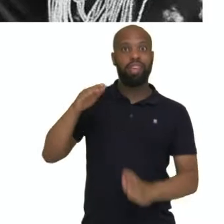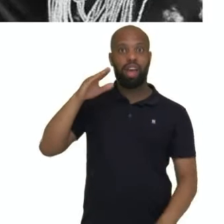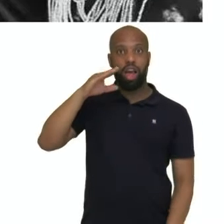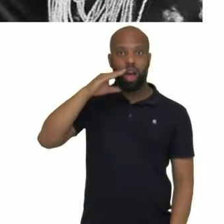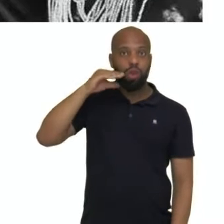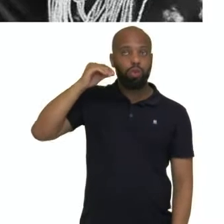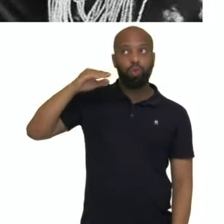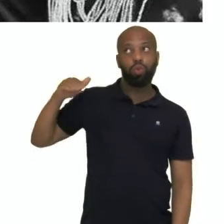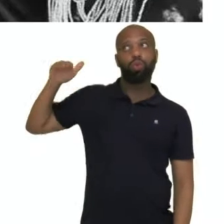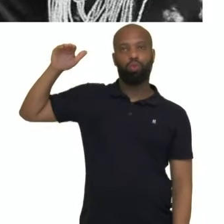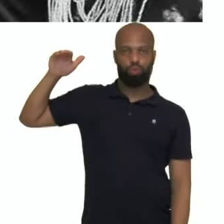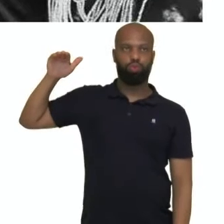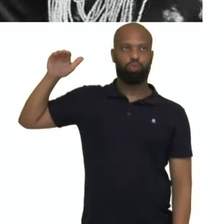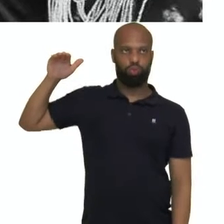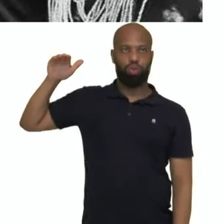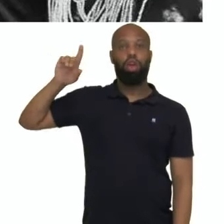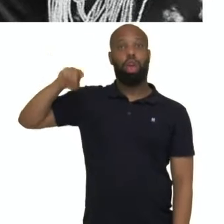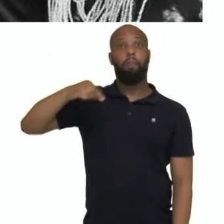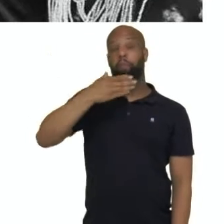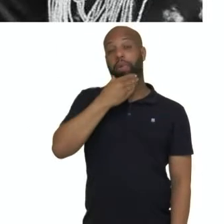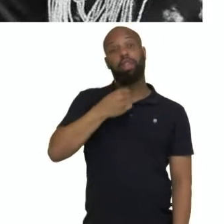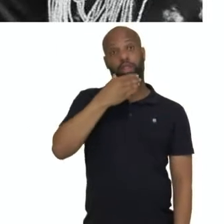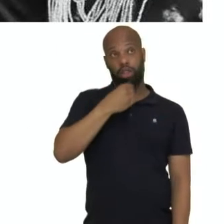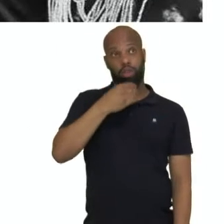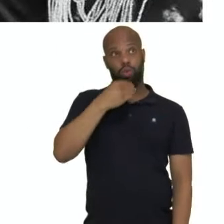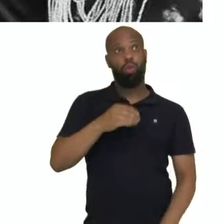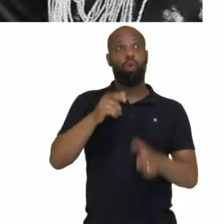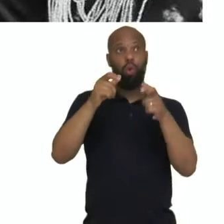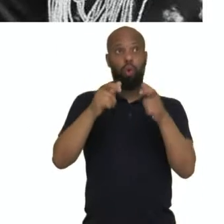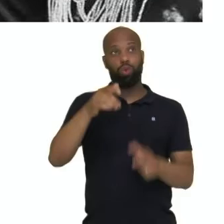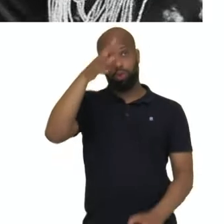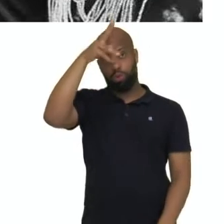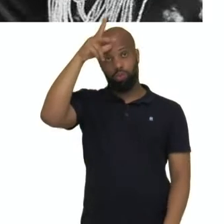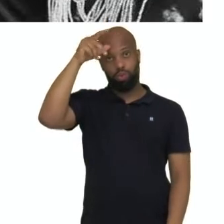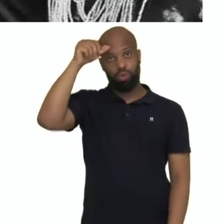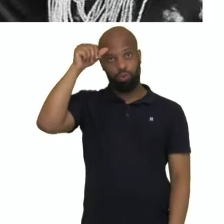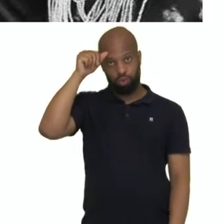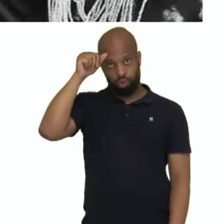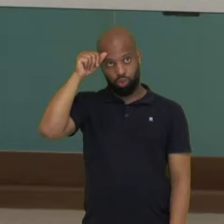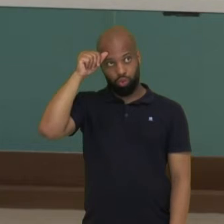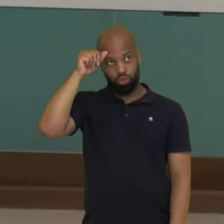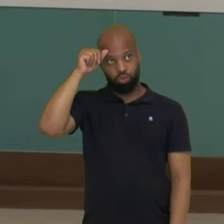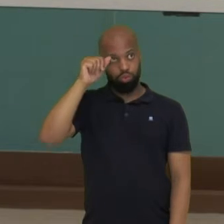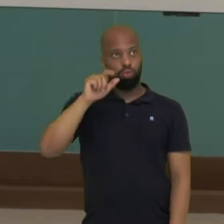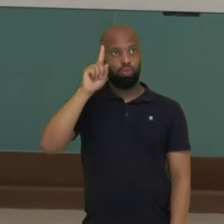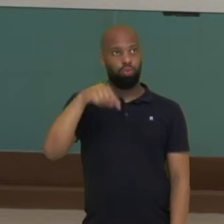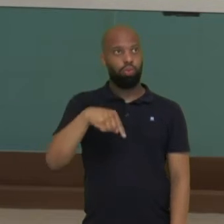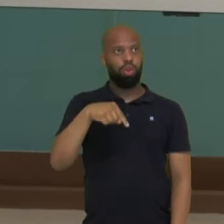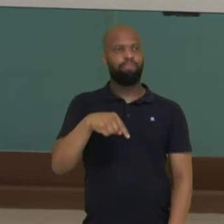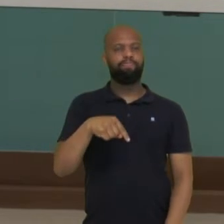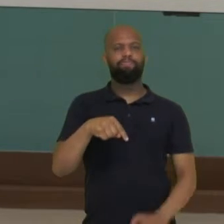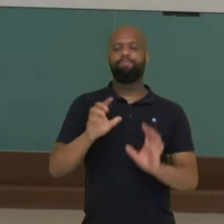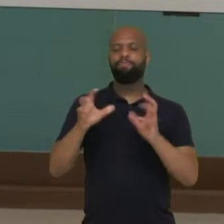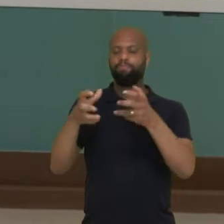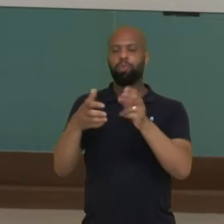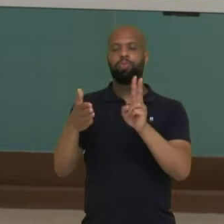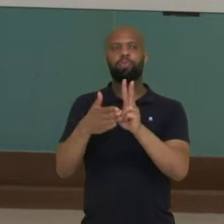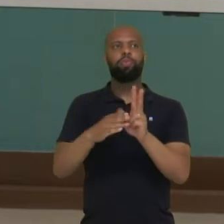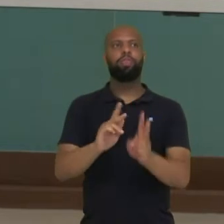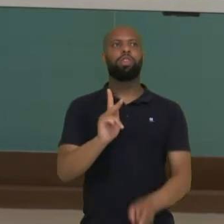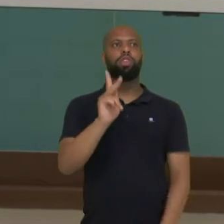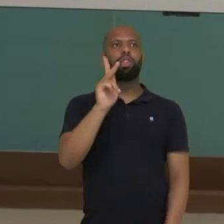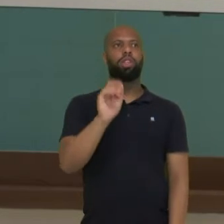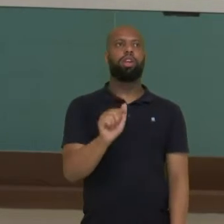na primeira iniciação dos meninos do Carajá, Bato Grosso. Então, os indígenas Carajá, quando o menino faz a primeira